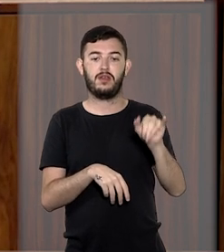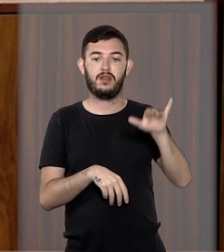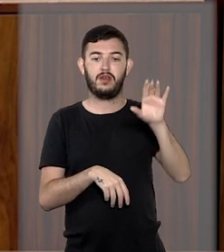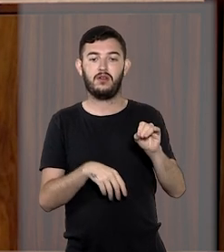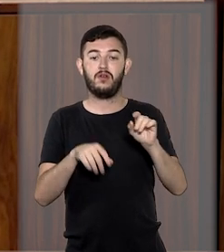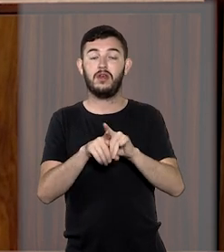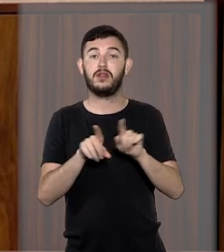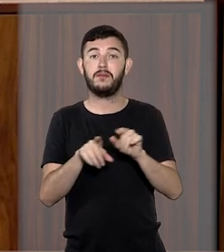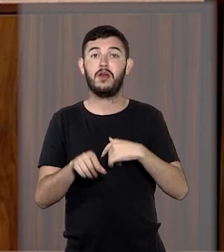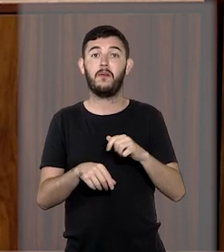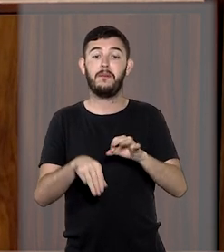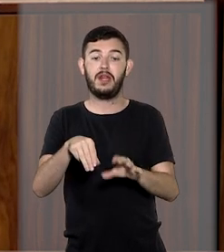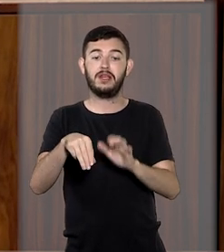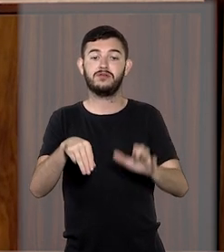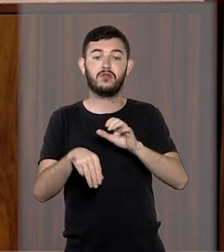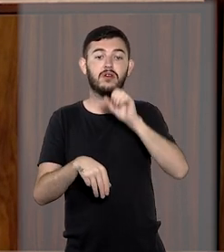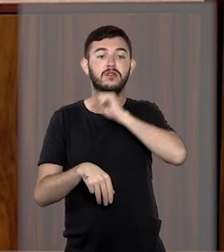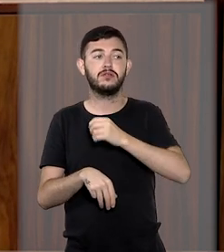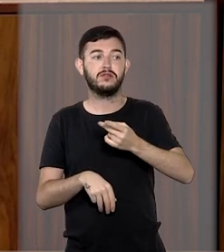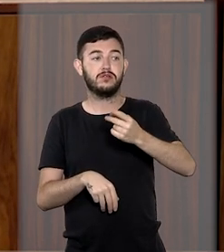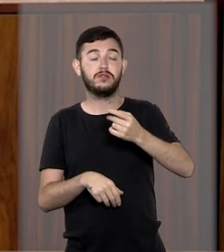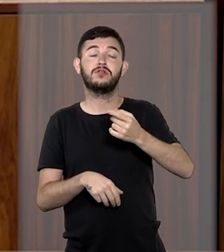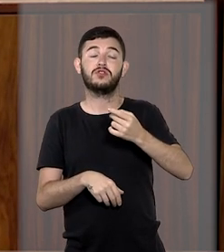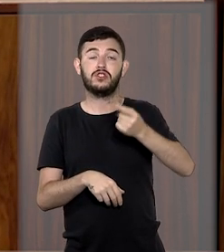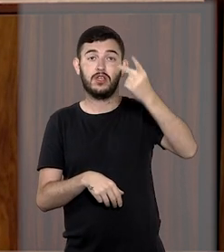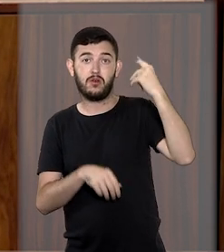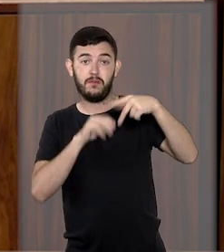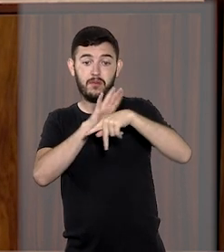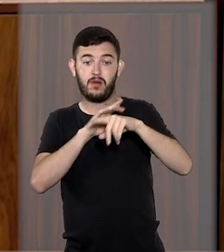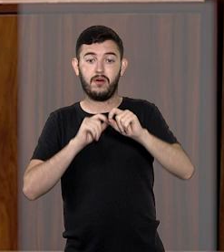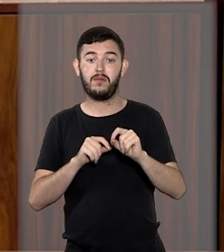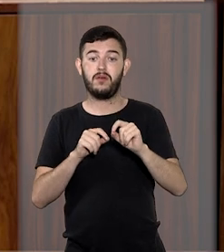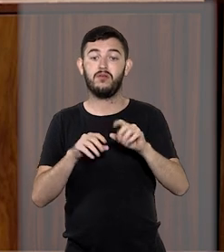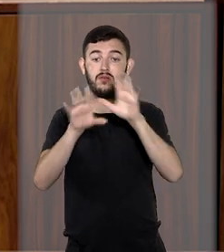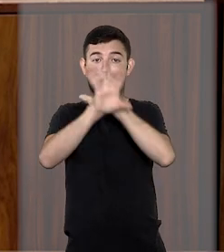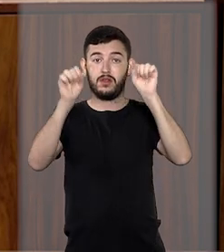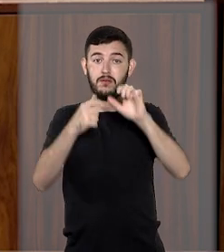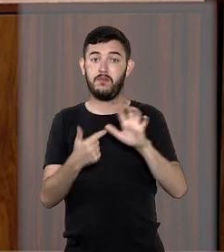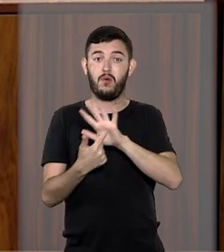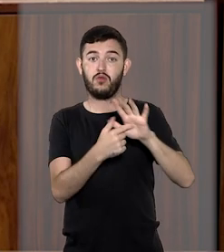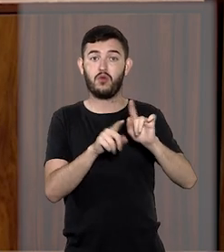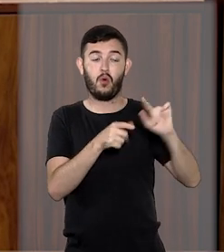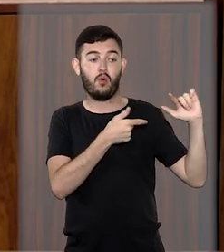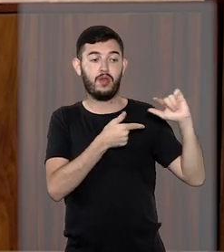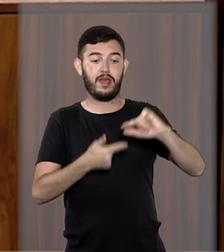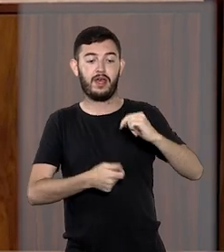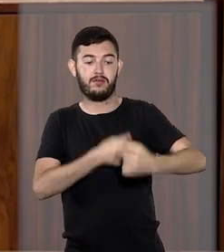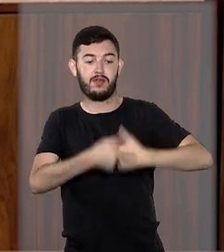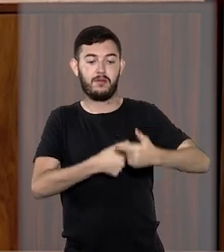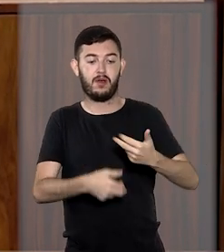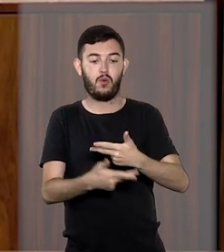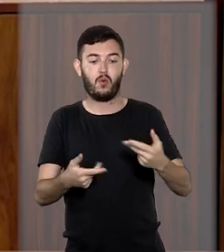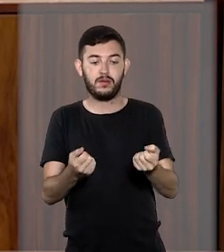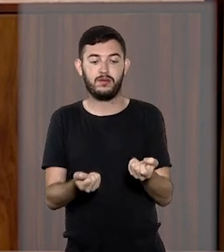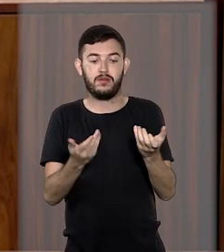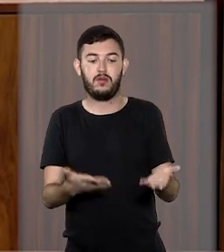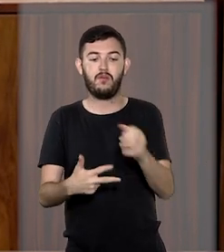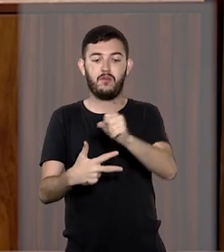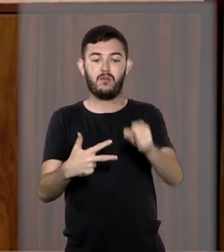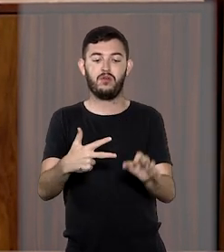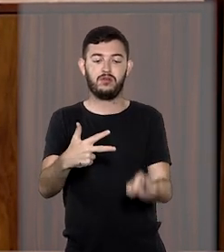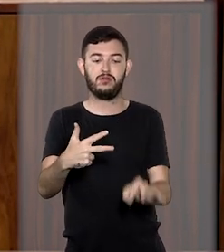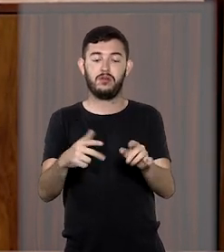Francisco Falcão, destacaram a trajetória de Sanseverino e o legado que ele deixa ao Poder Judiciário. Destacou-se com seus conhecimentos